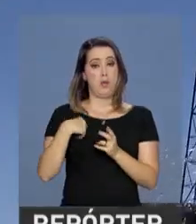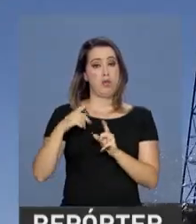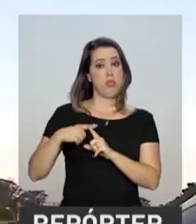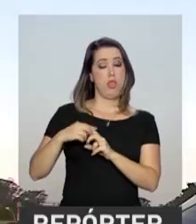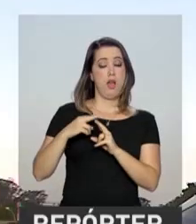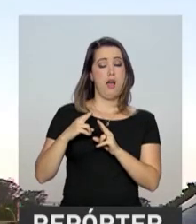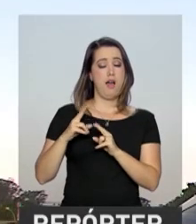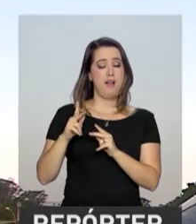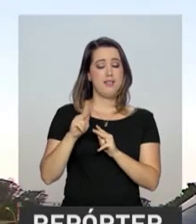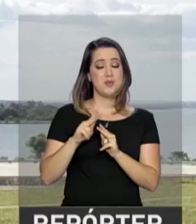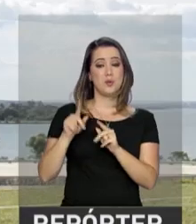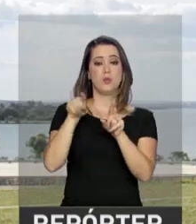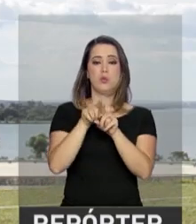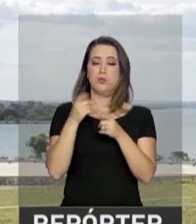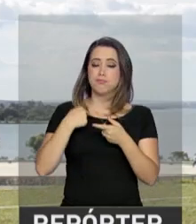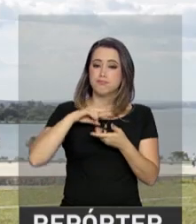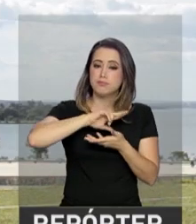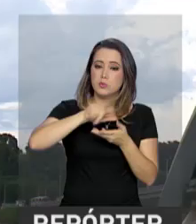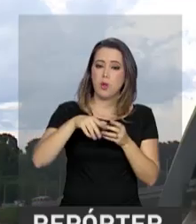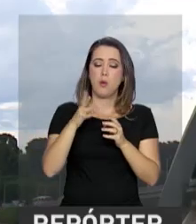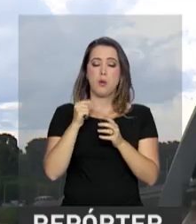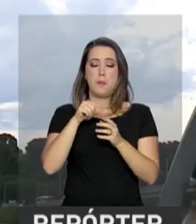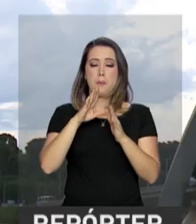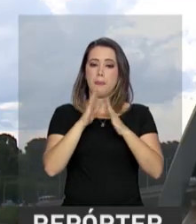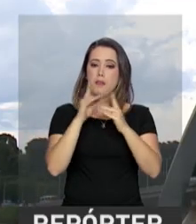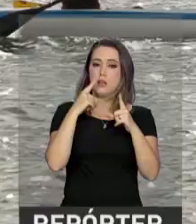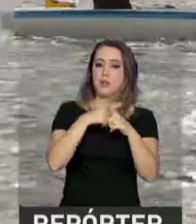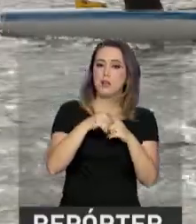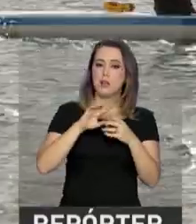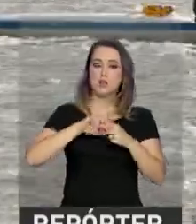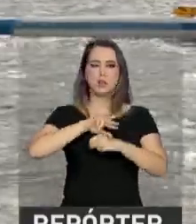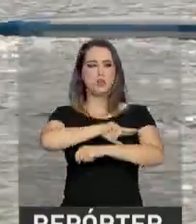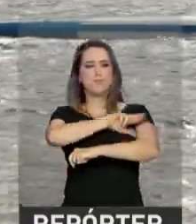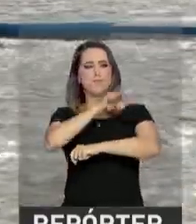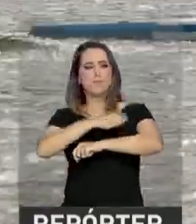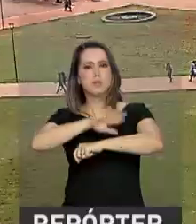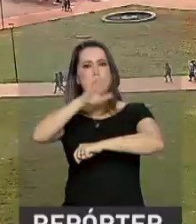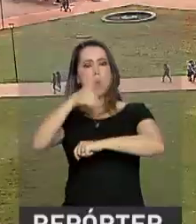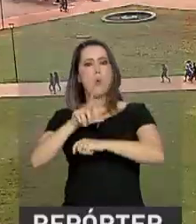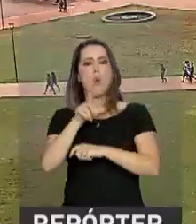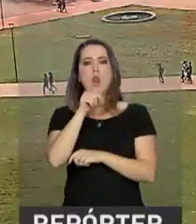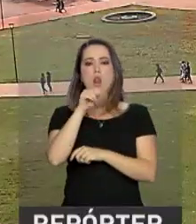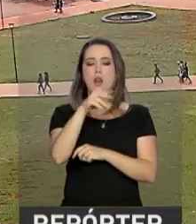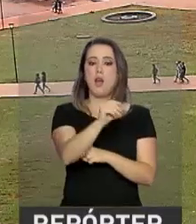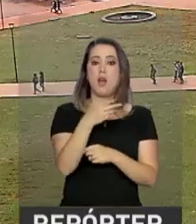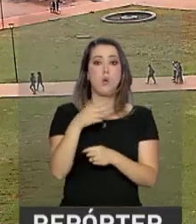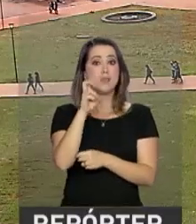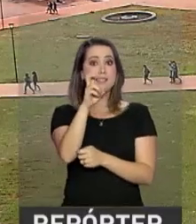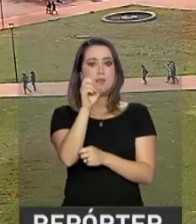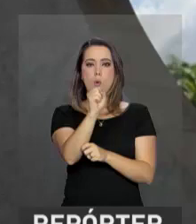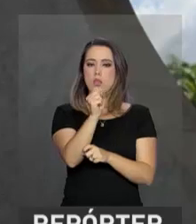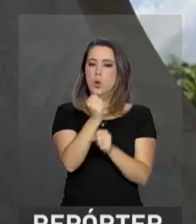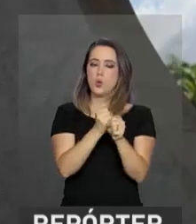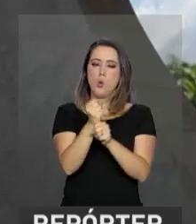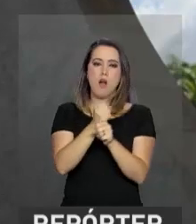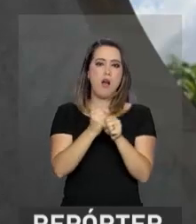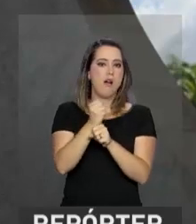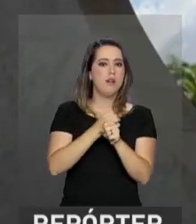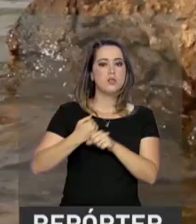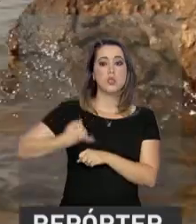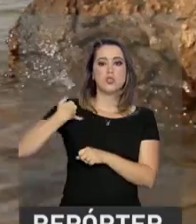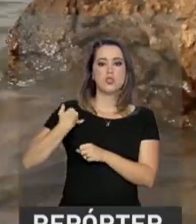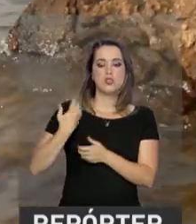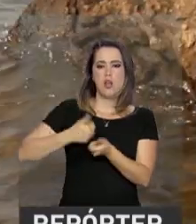a Fonte, a Catedral, a Ermida Dom Bosco, a Ponte JK, o Lago Paranuá. São 58 anos de idade, onde o